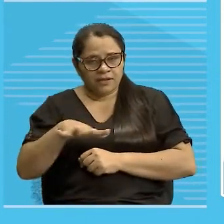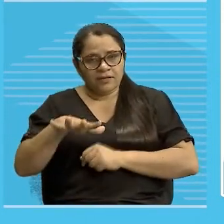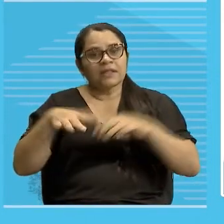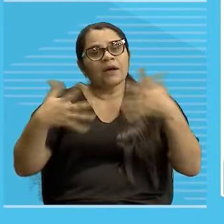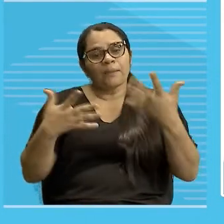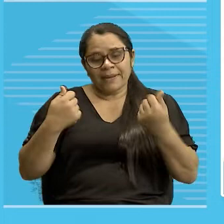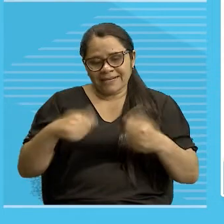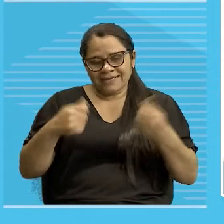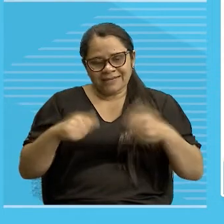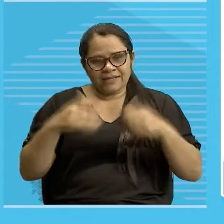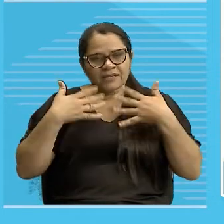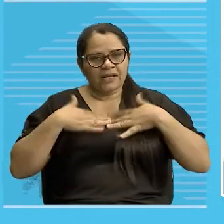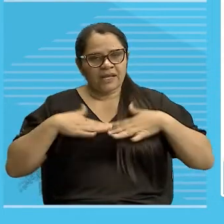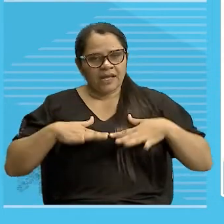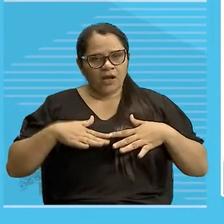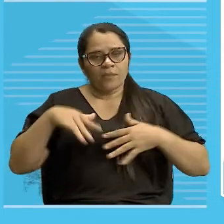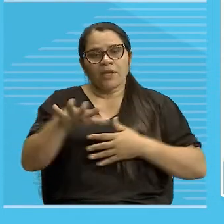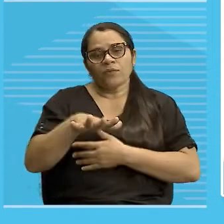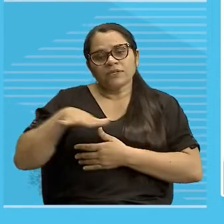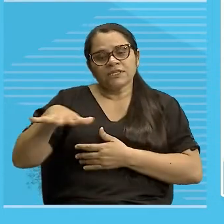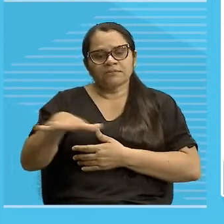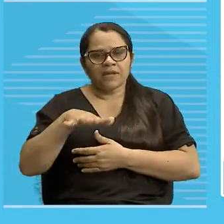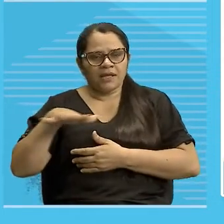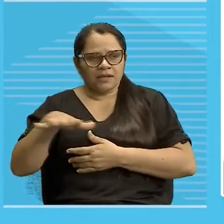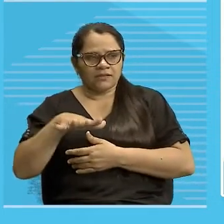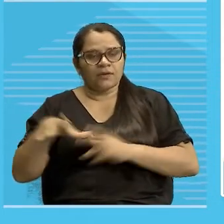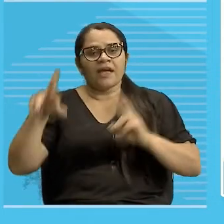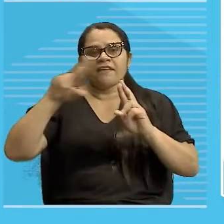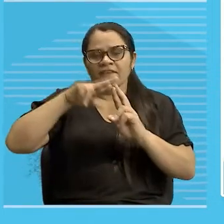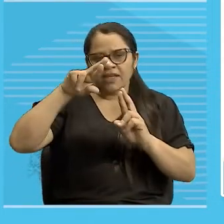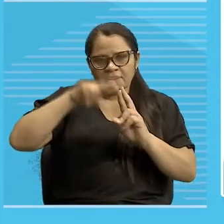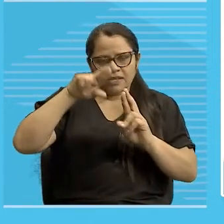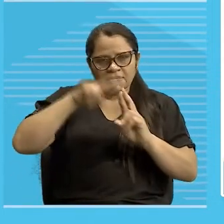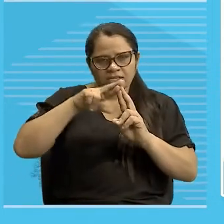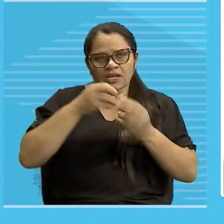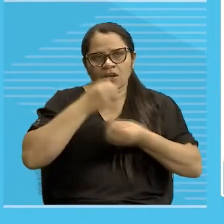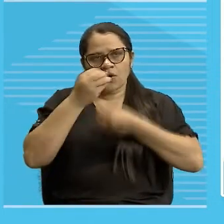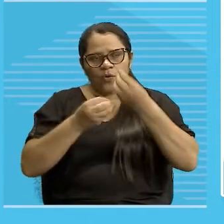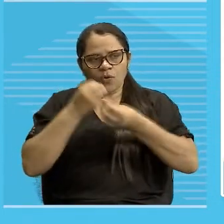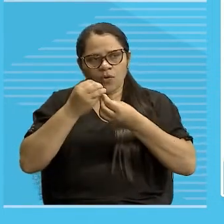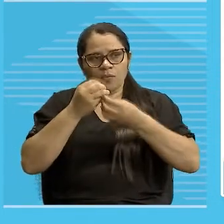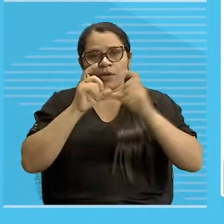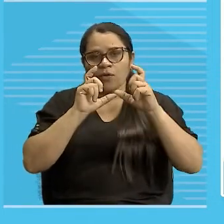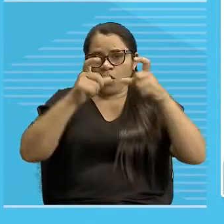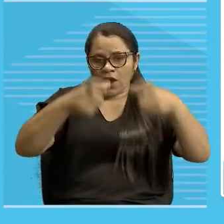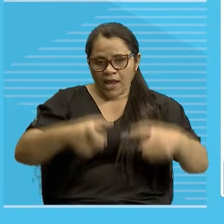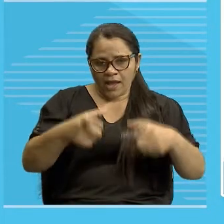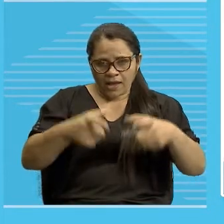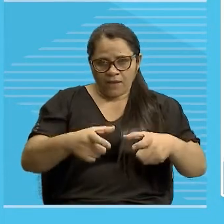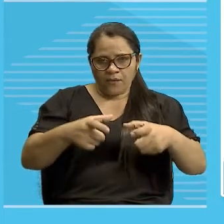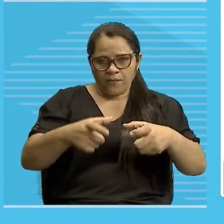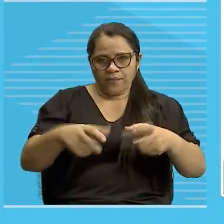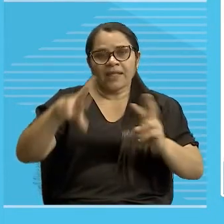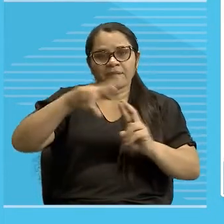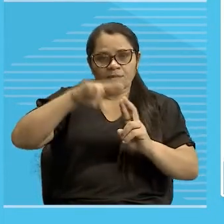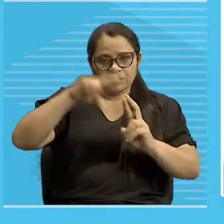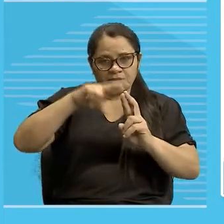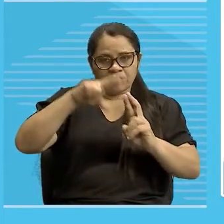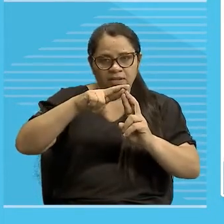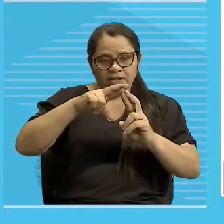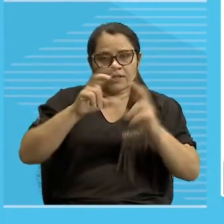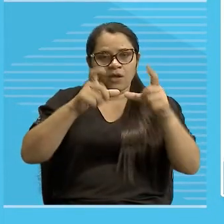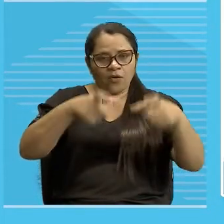hora. Espacial quer dizer espaço, referência, considerando a posição, tá? em relação